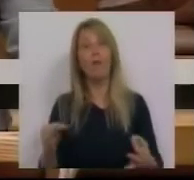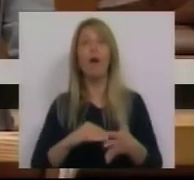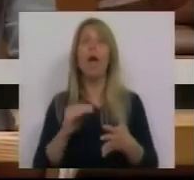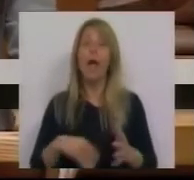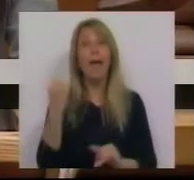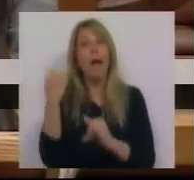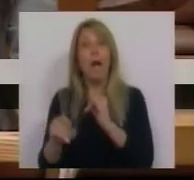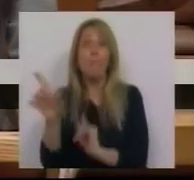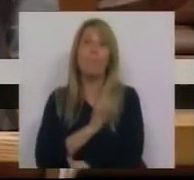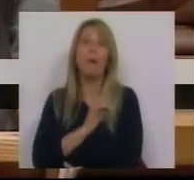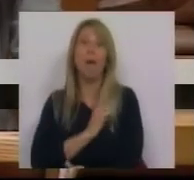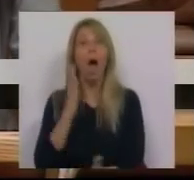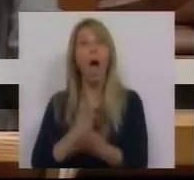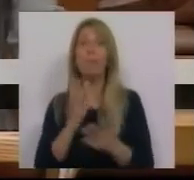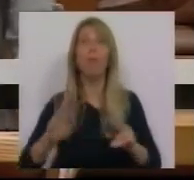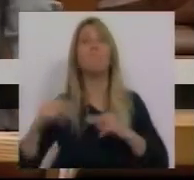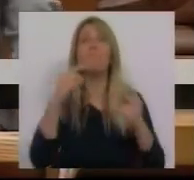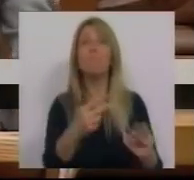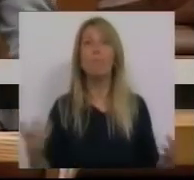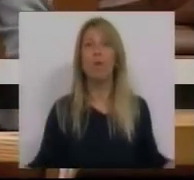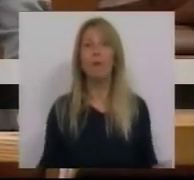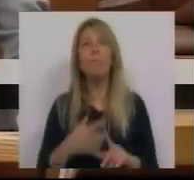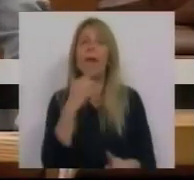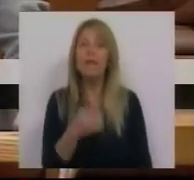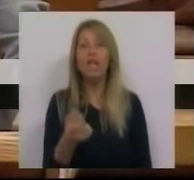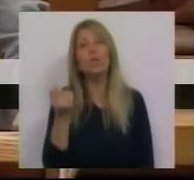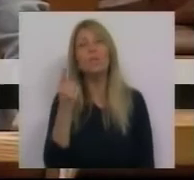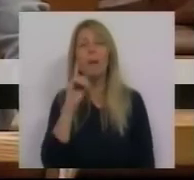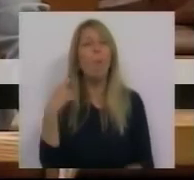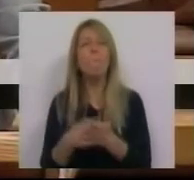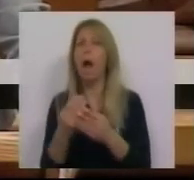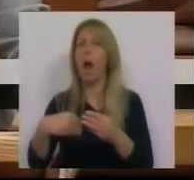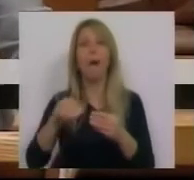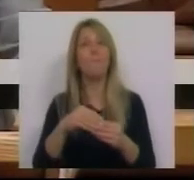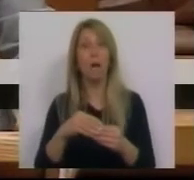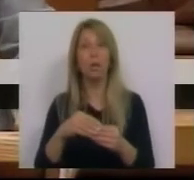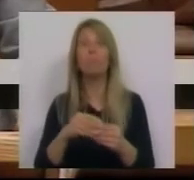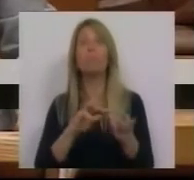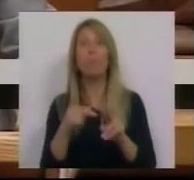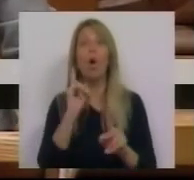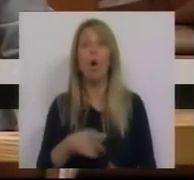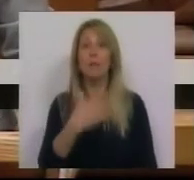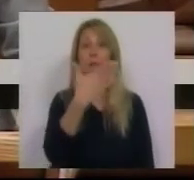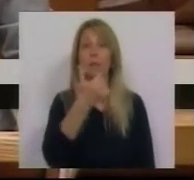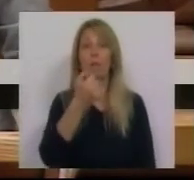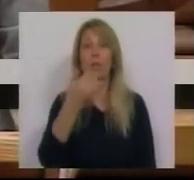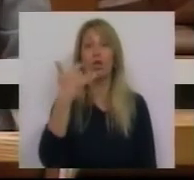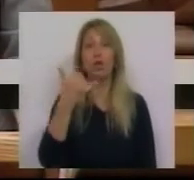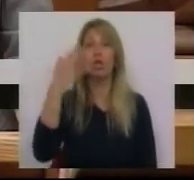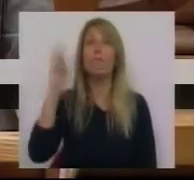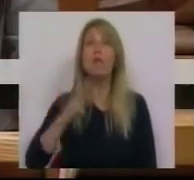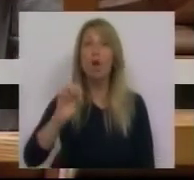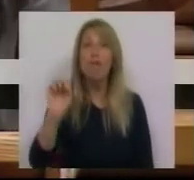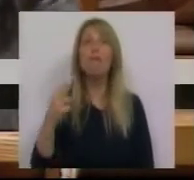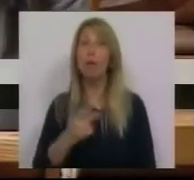E esqueceu-se de dizer que o cêntimo que ninguém ia pagar a mais, afinal, transformaram-se em 152 milhões de euros pagos por